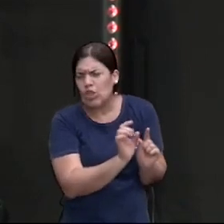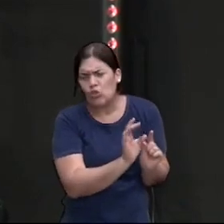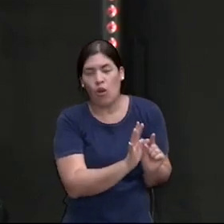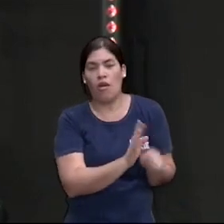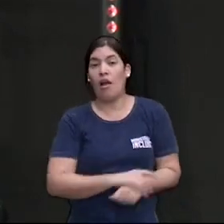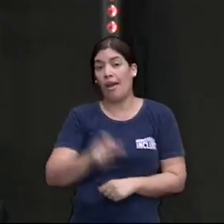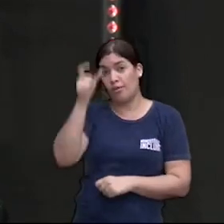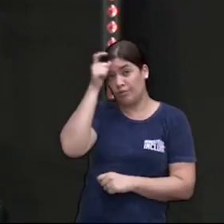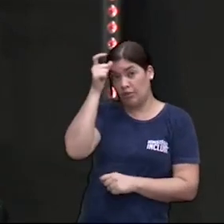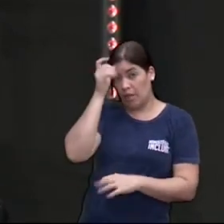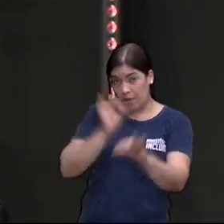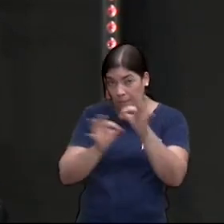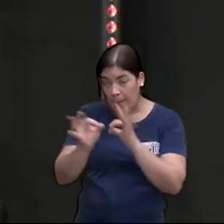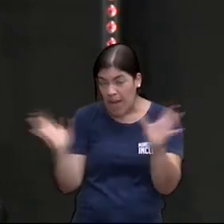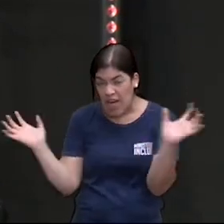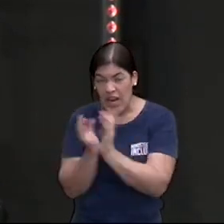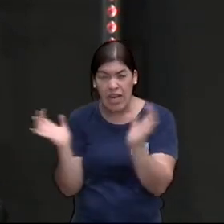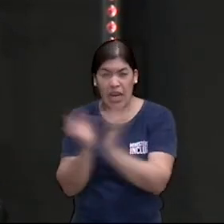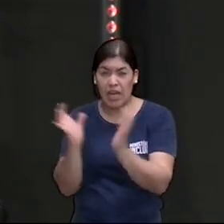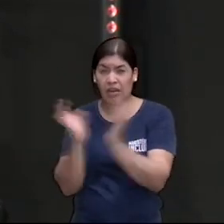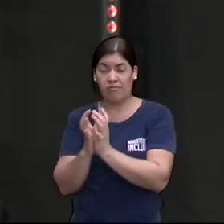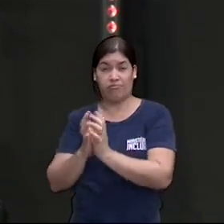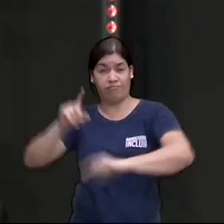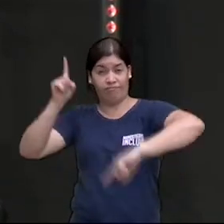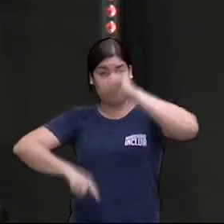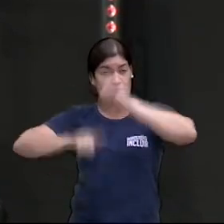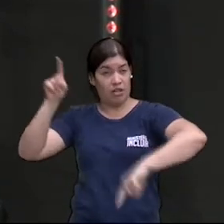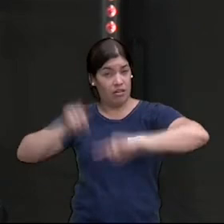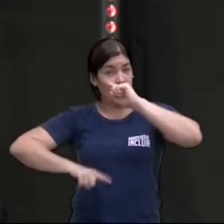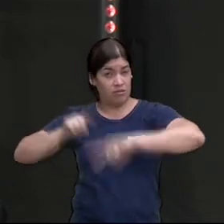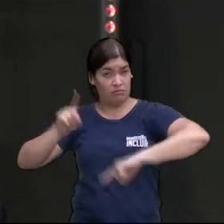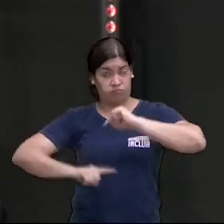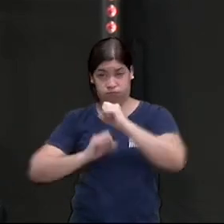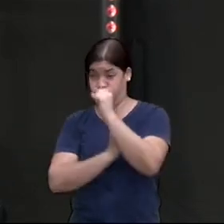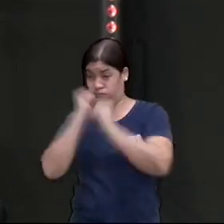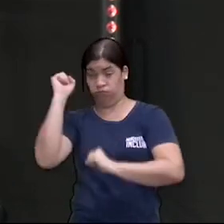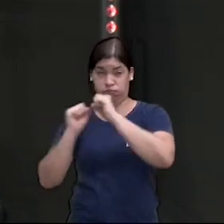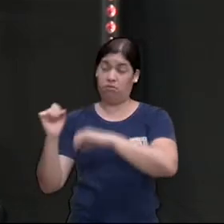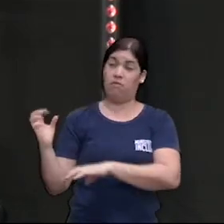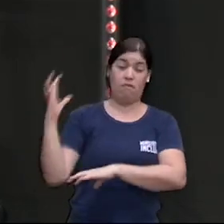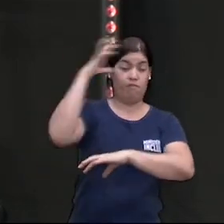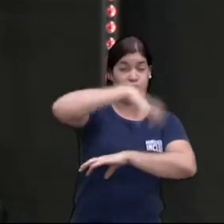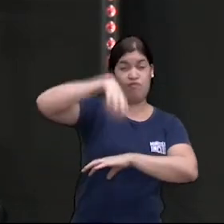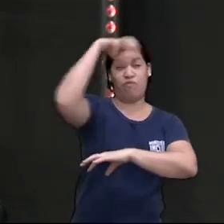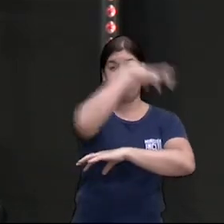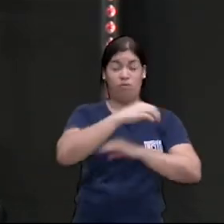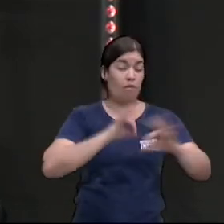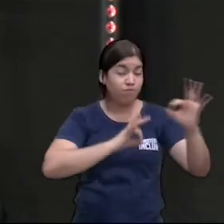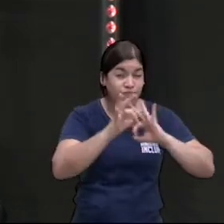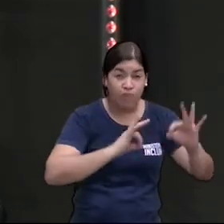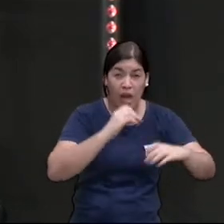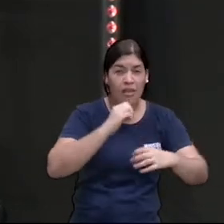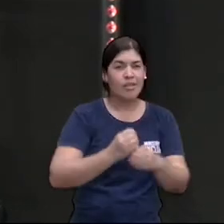manda vir as betoneiras, meu irmão, cava uns buracos enormes, bota umas vigas de ferro, assim, e derrama